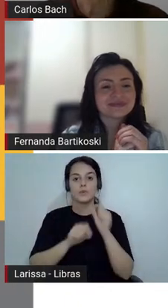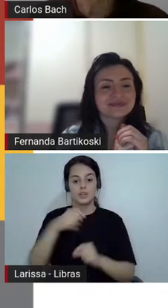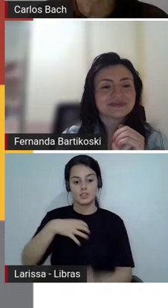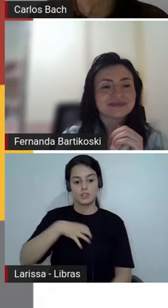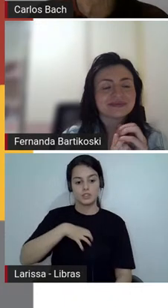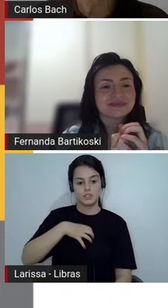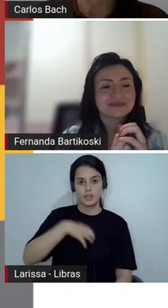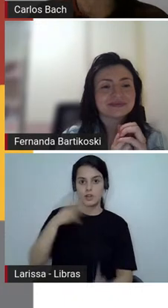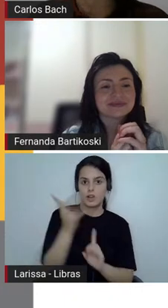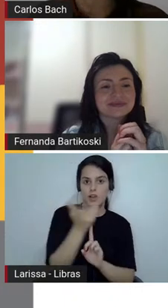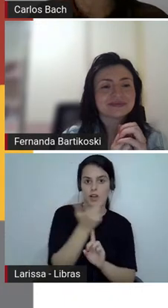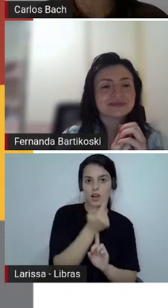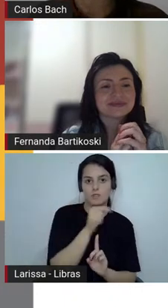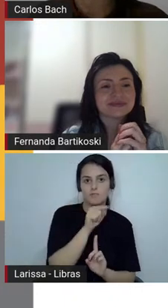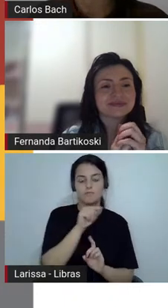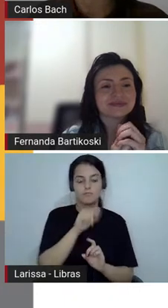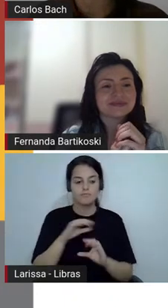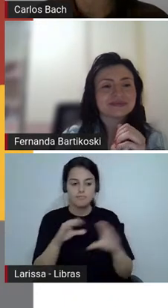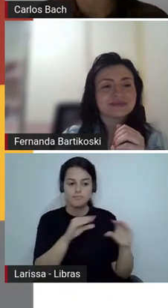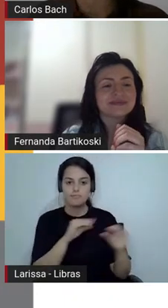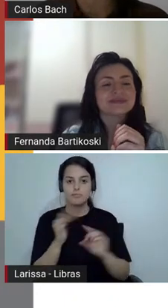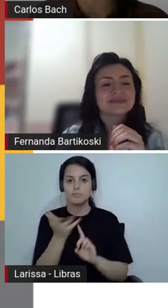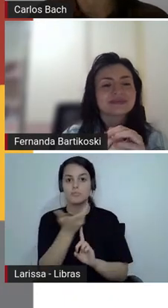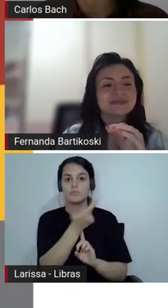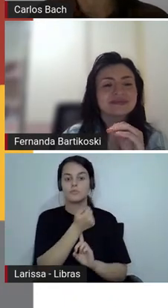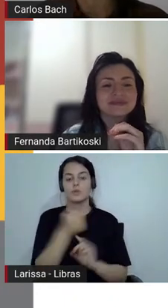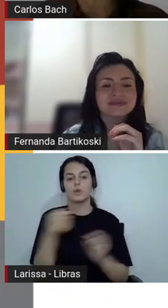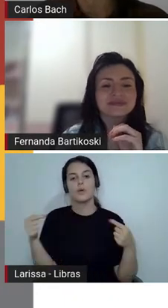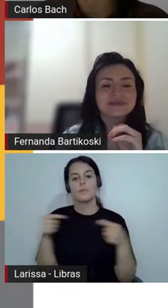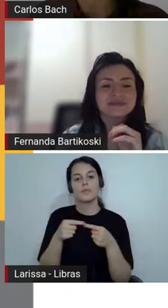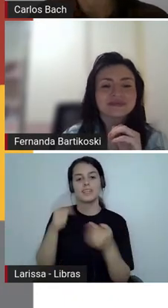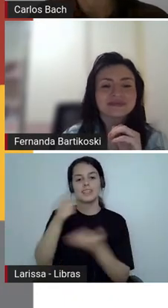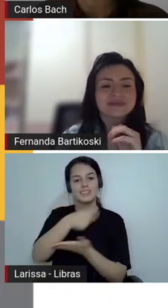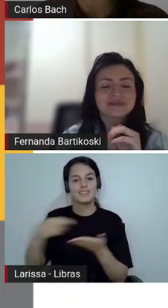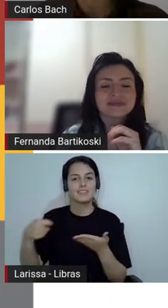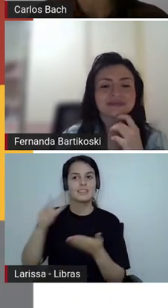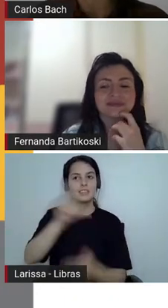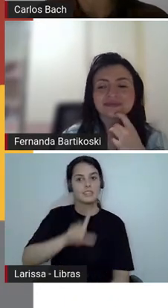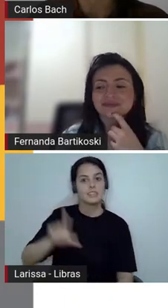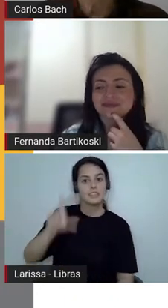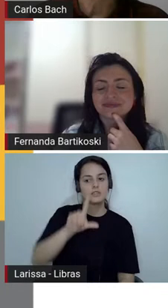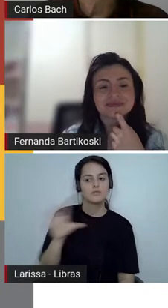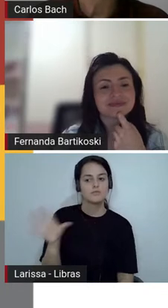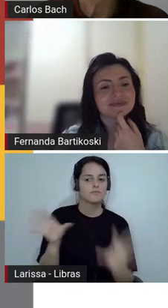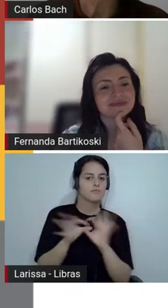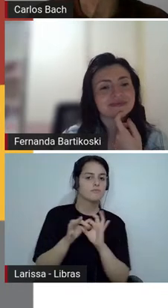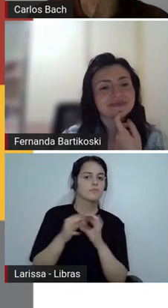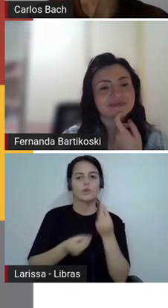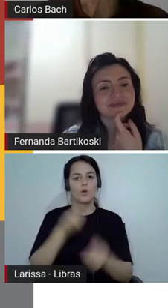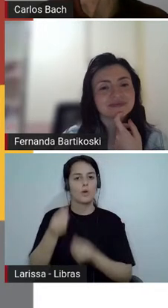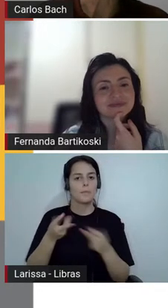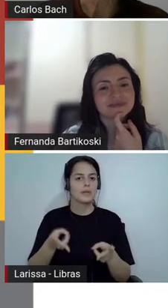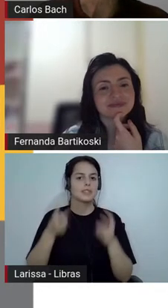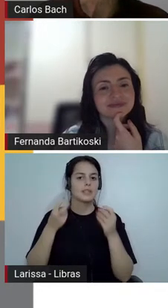com essa arte da escrita que é a literatura né como isso pode pode ser percebido